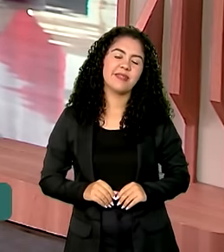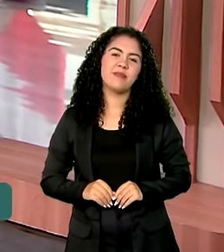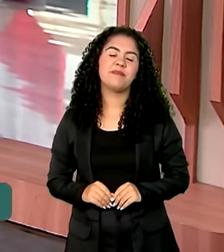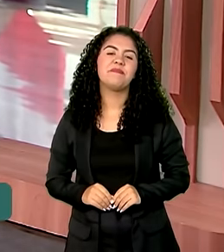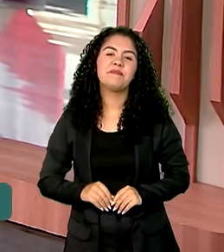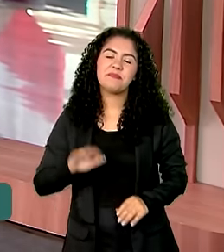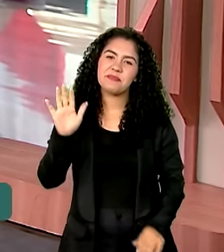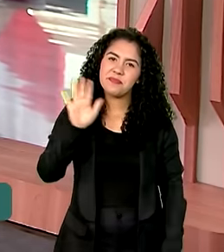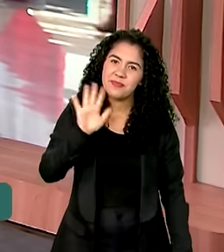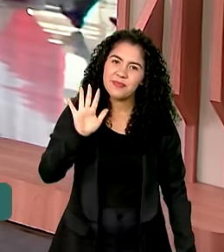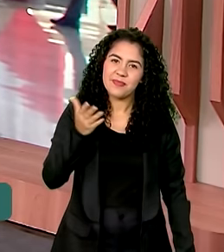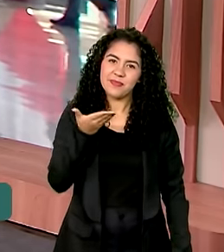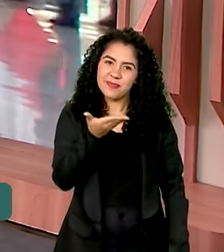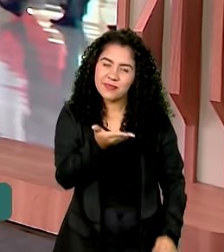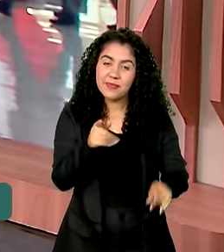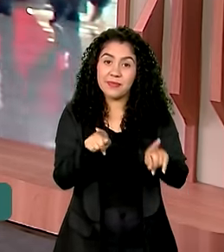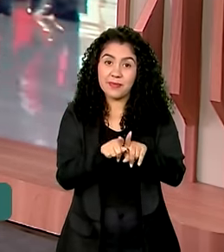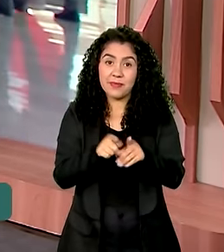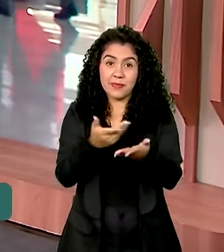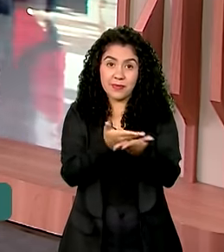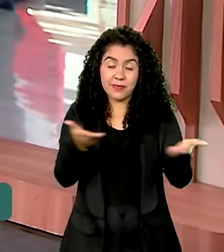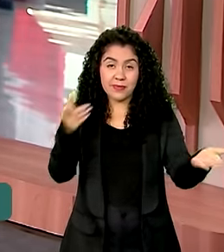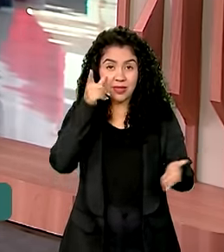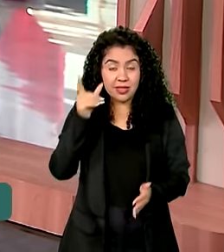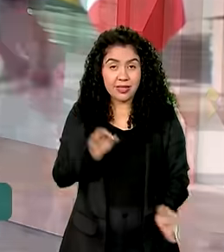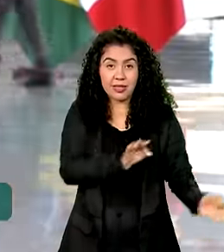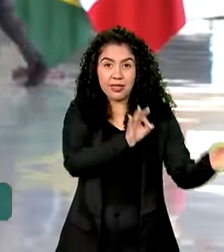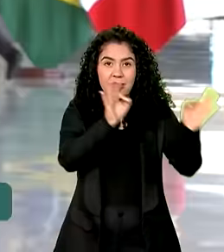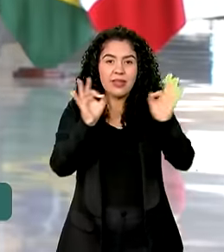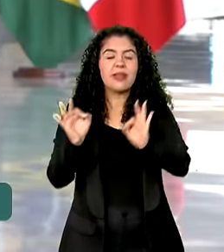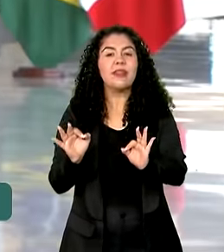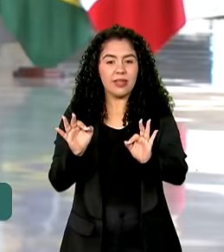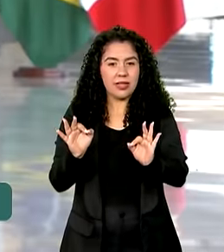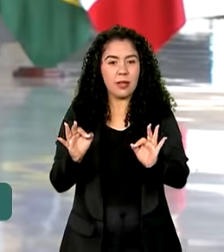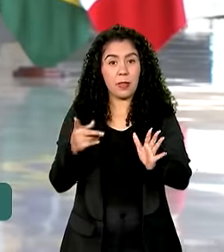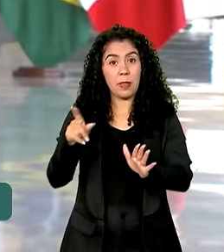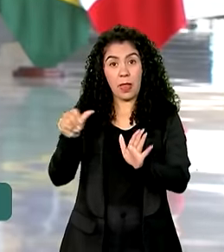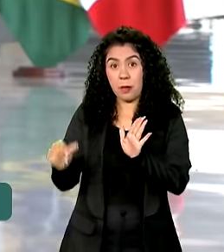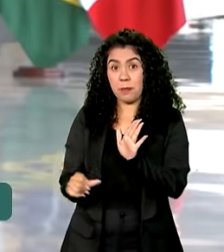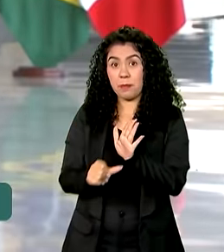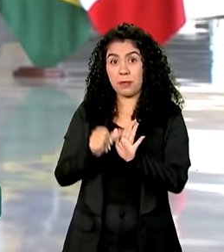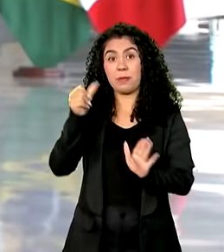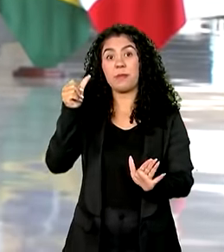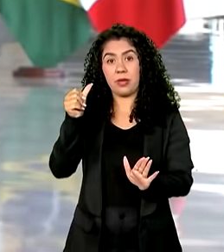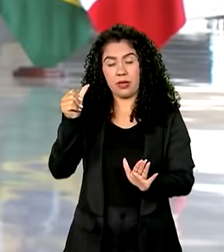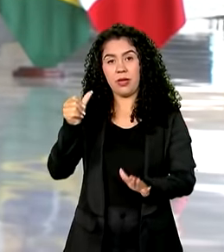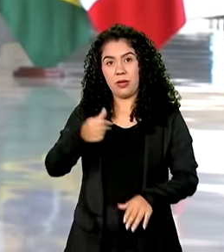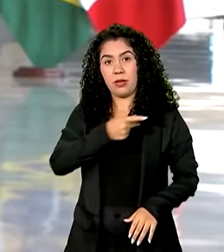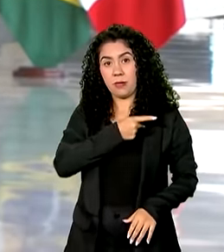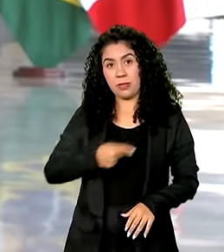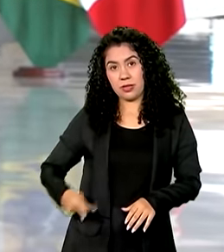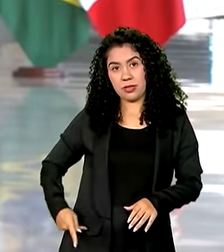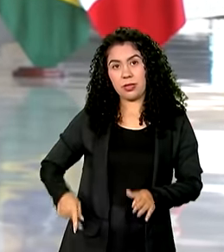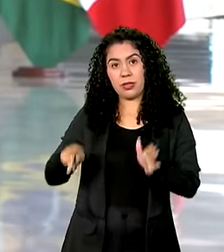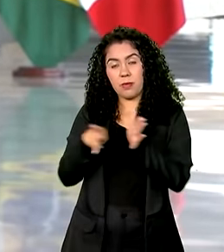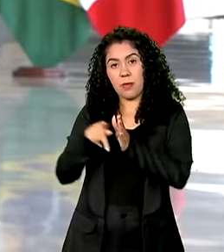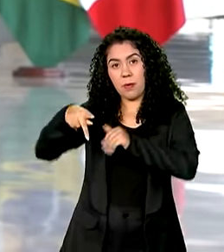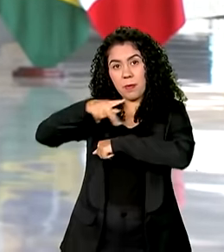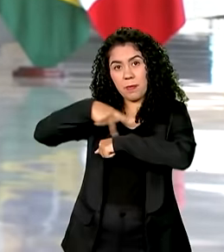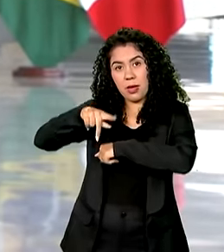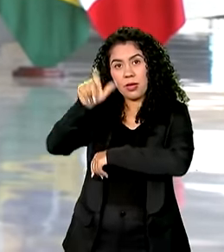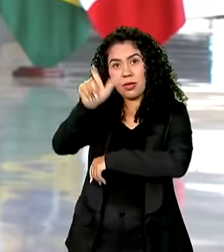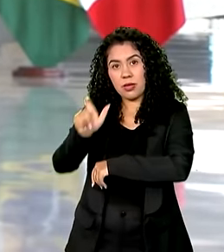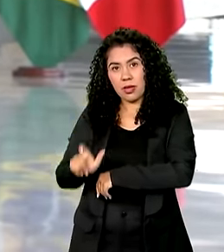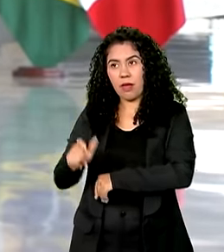Oi, Vanessa, muito bom dia pra você. Bom dia pra você que nos acompanha. Olha, essa é a primeira visita de um presidente da Itália em 24